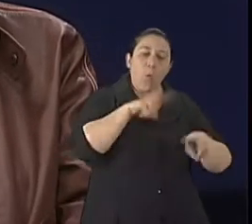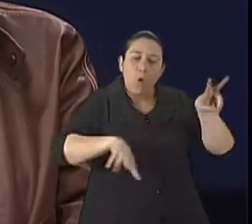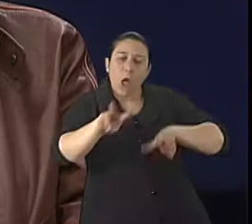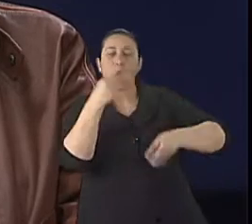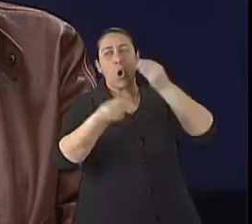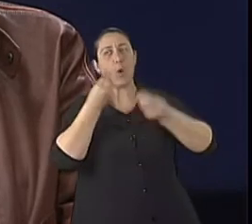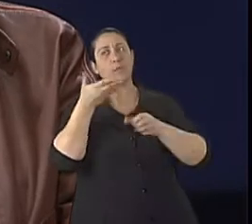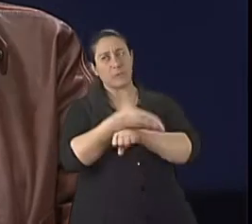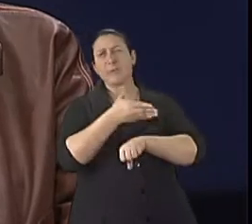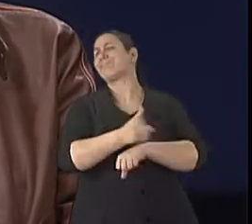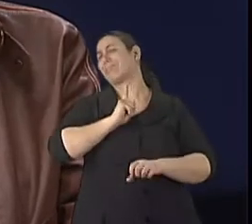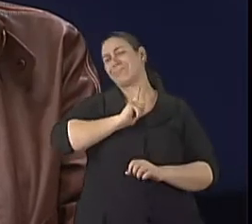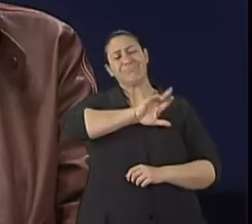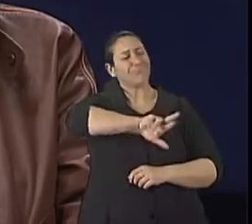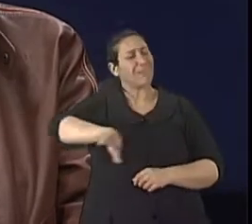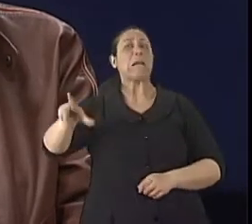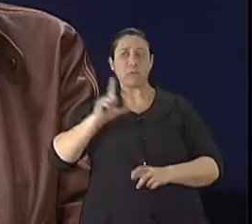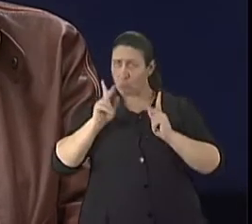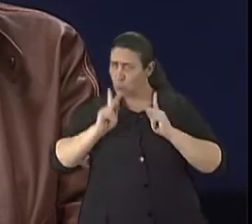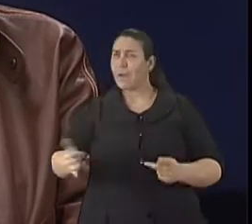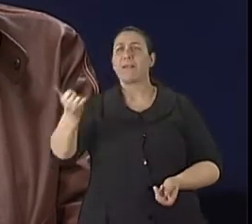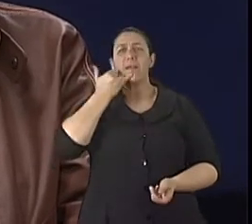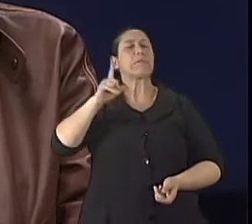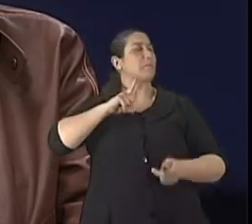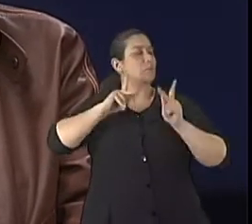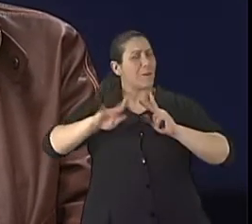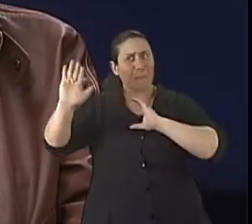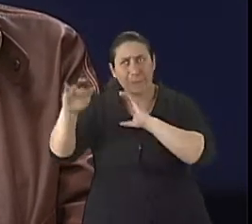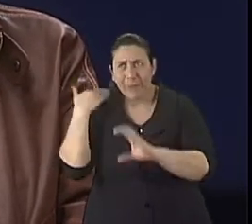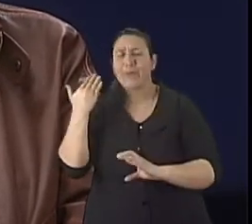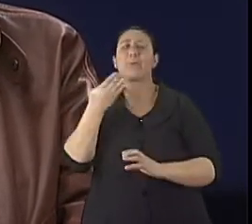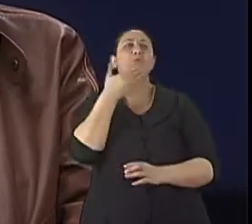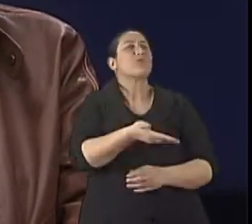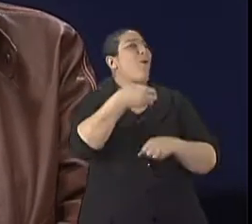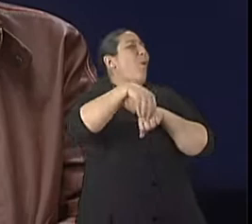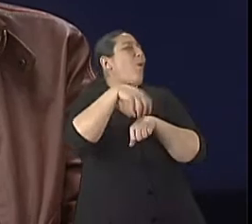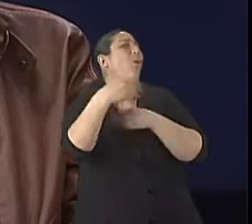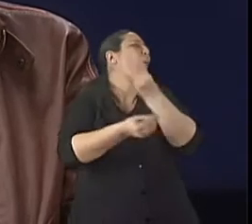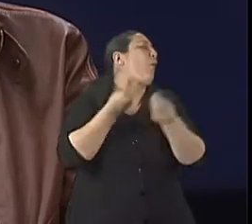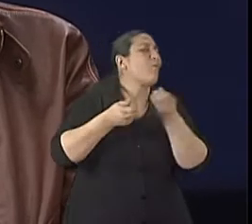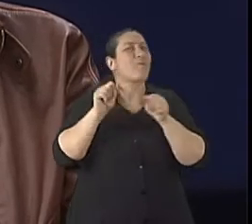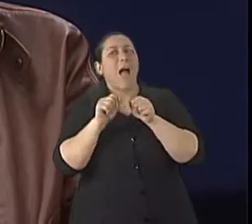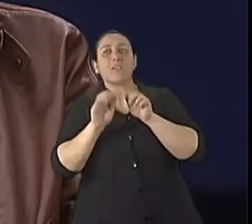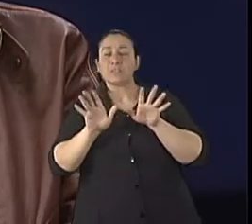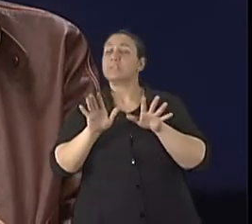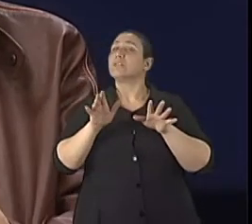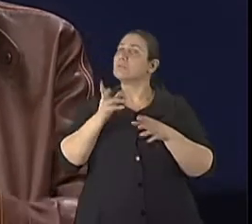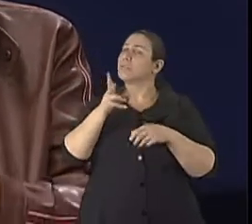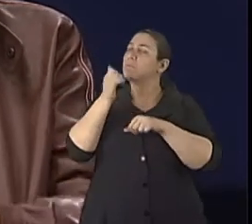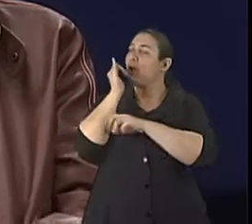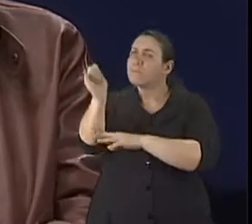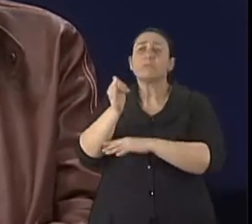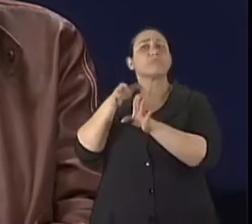nós temos demandas diversas, pessoas que ligam para nós, que mandam e-mail para nós, pedindo orientação, né? Principalmente em edificações,